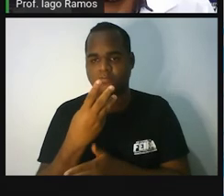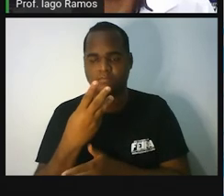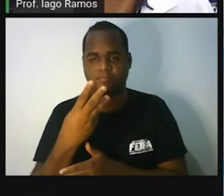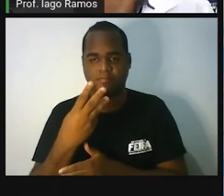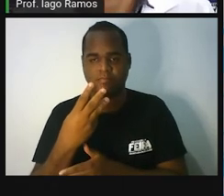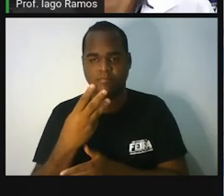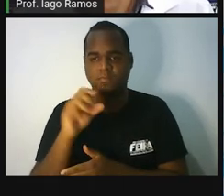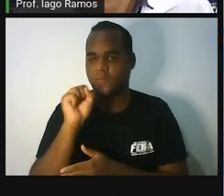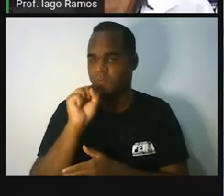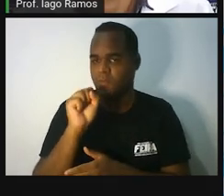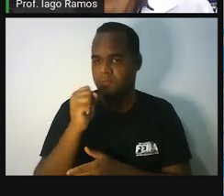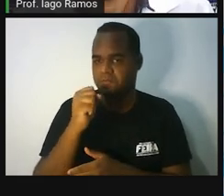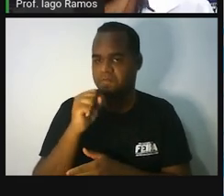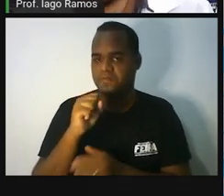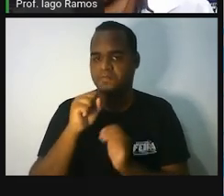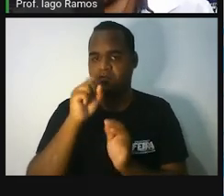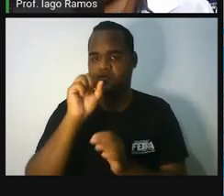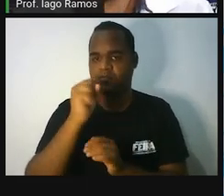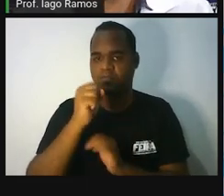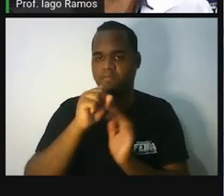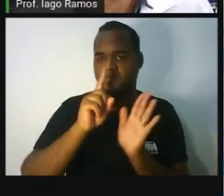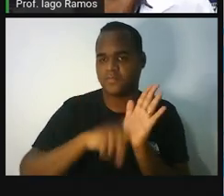3. Quanto é que dá 8 menos 3?